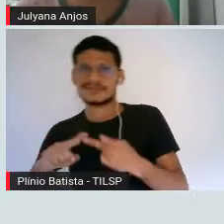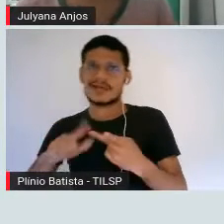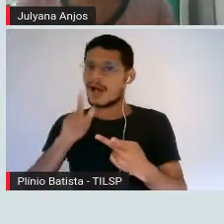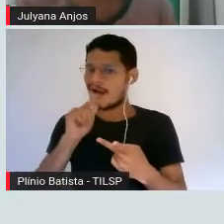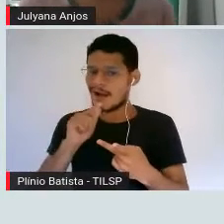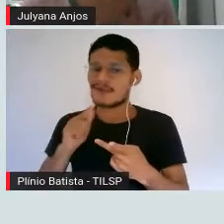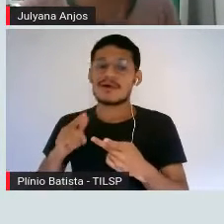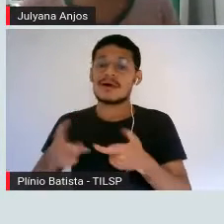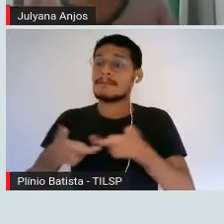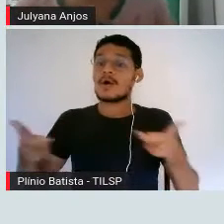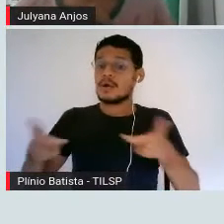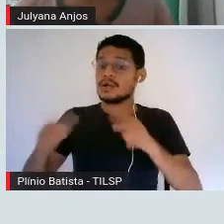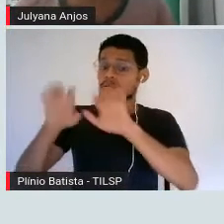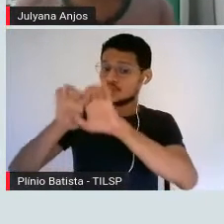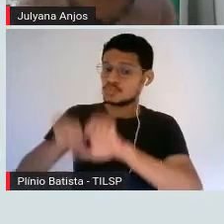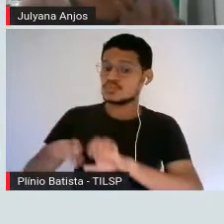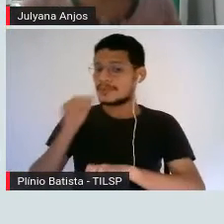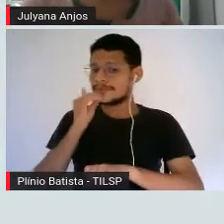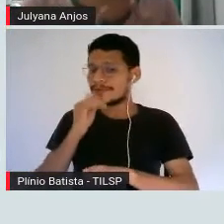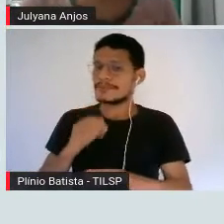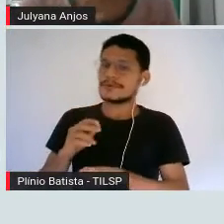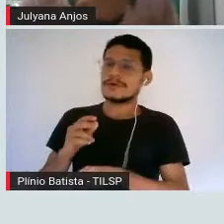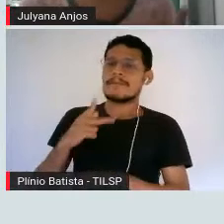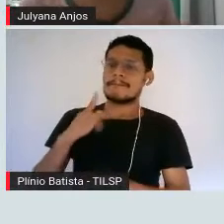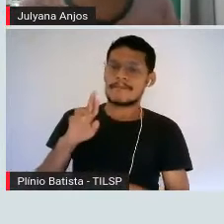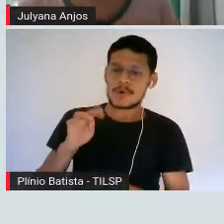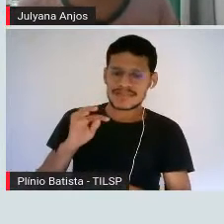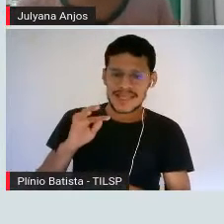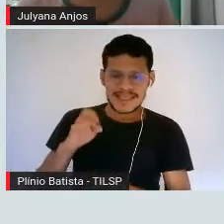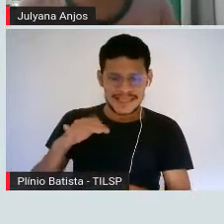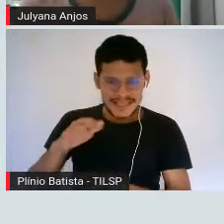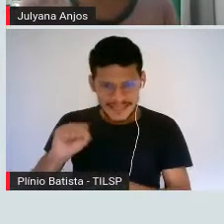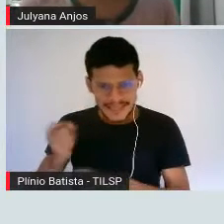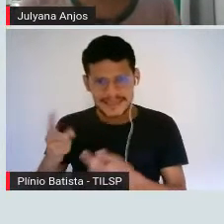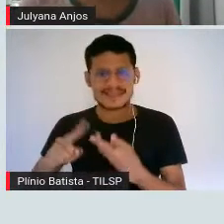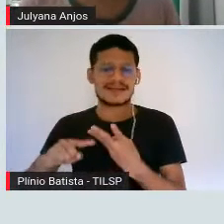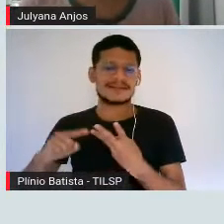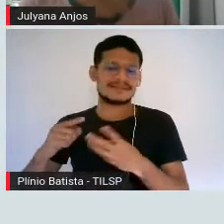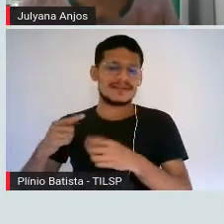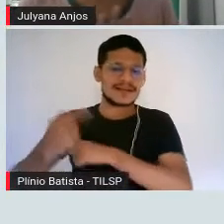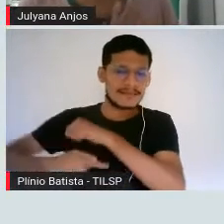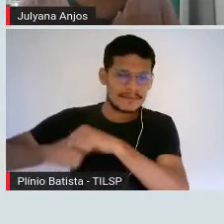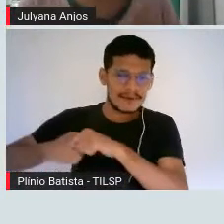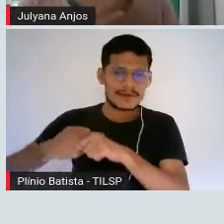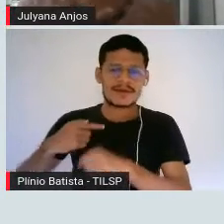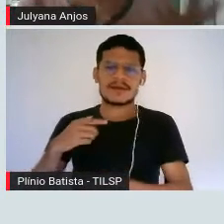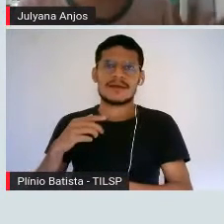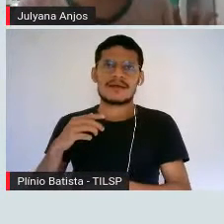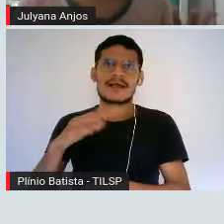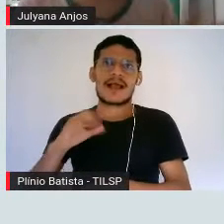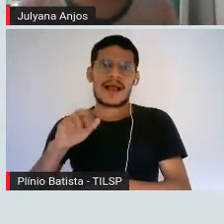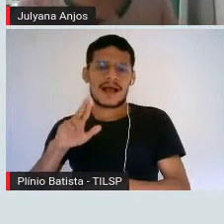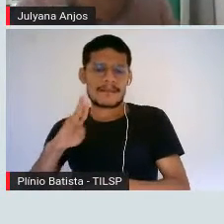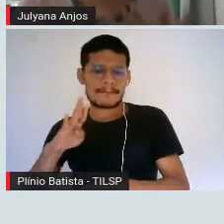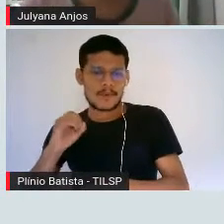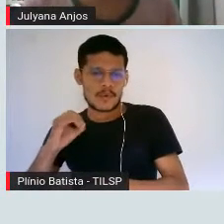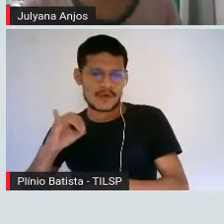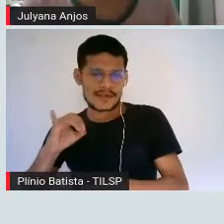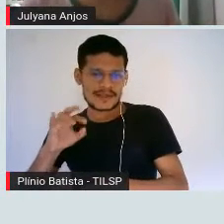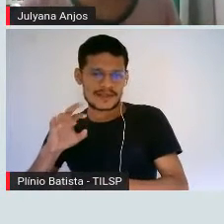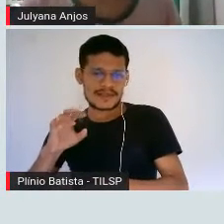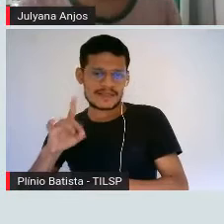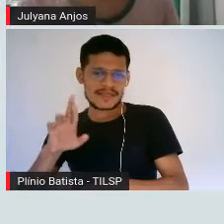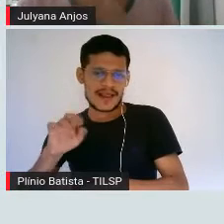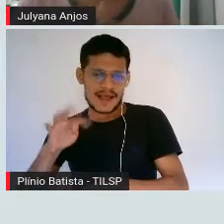quando vocês forem estudar também proteínas, carboidratos, vocês vão ver que elas têm estruturas muito bem definidas. Elas têm uma conformação que é muito